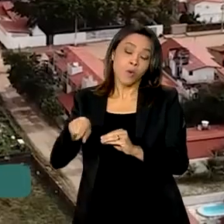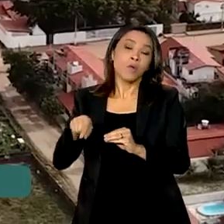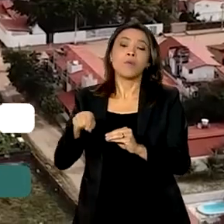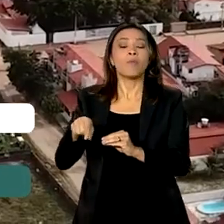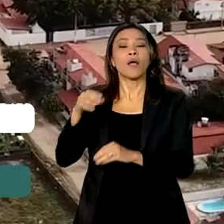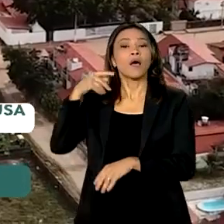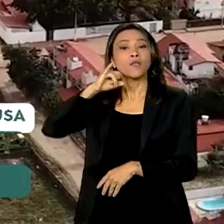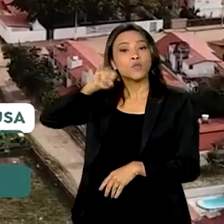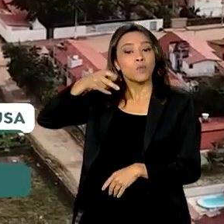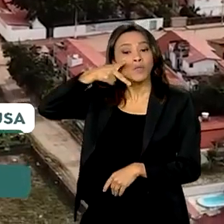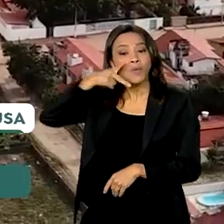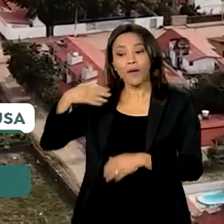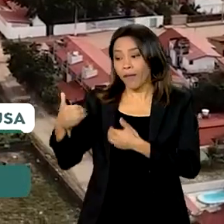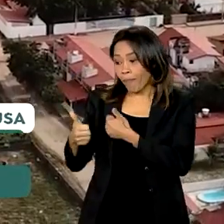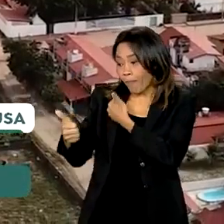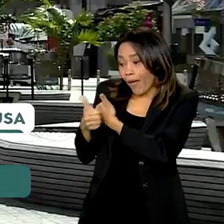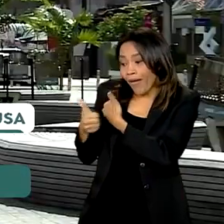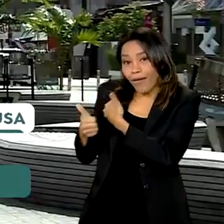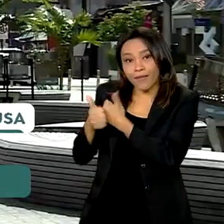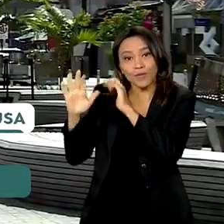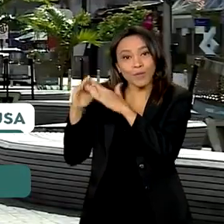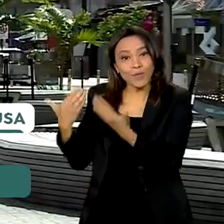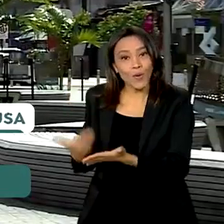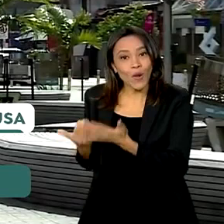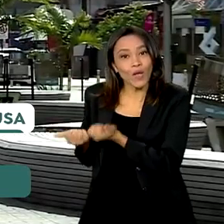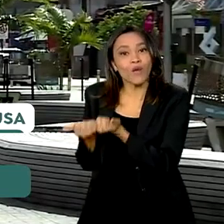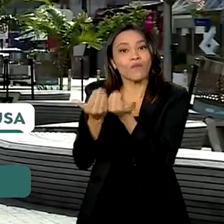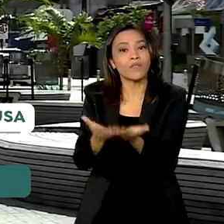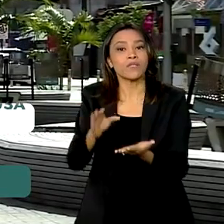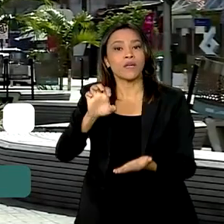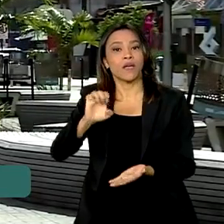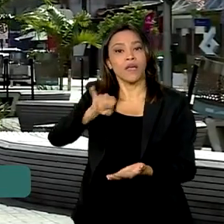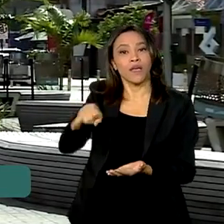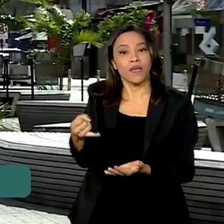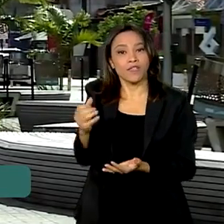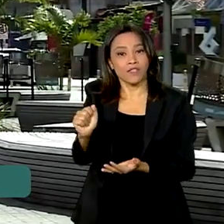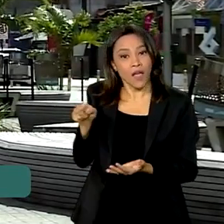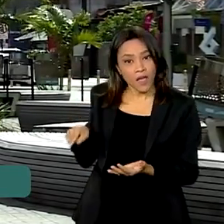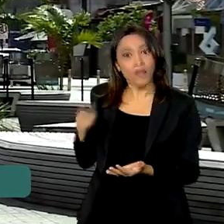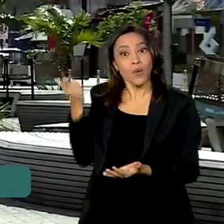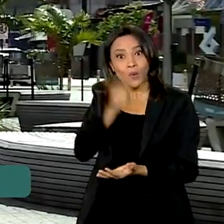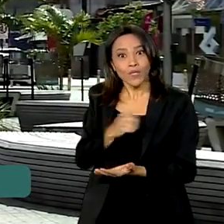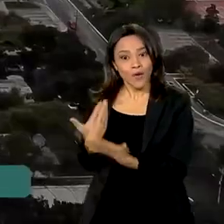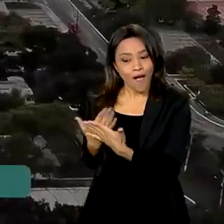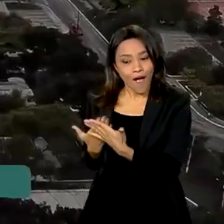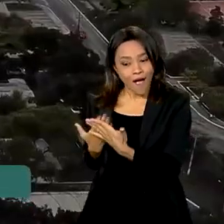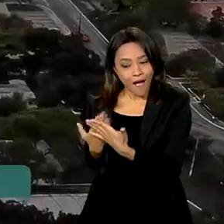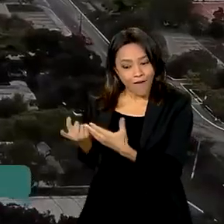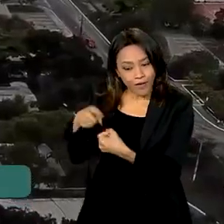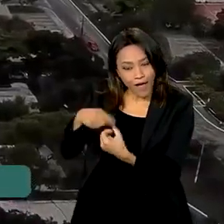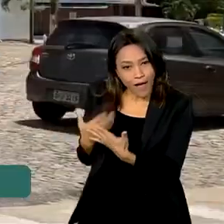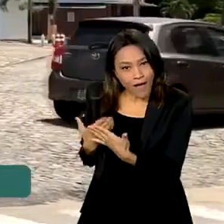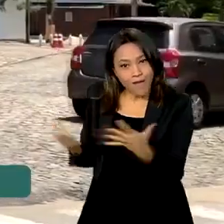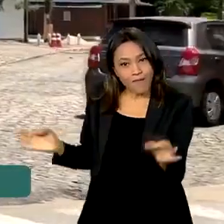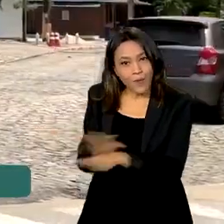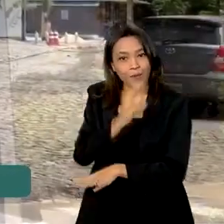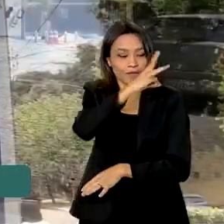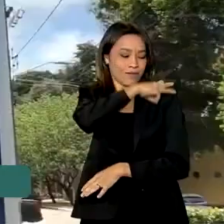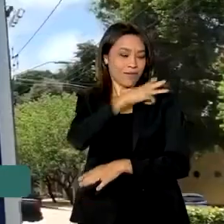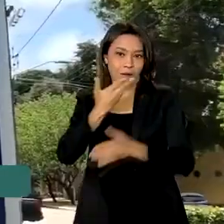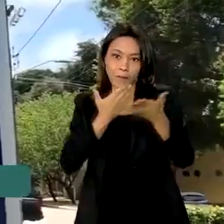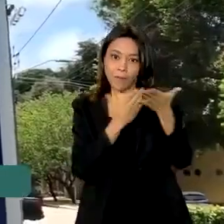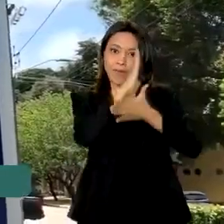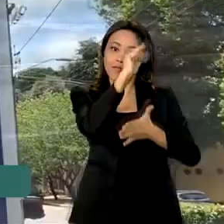virou vizinho de uma escola que oferecia educação de jovens e adultos. Nela, concluiu o ensino médio e agora passou na